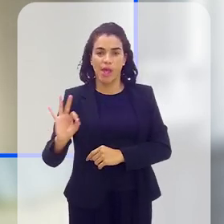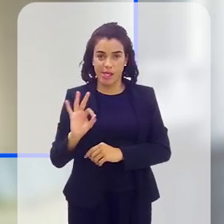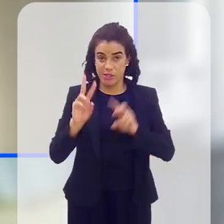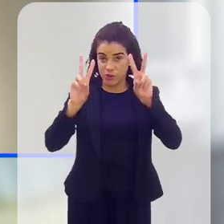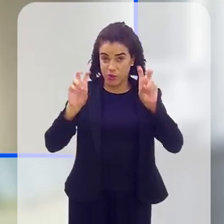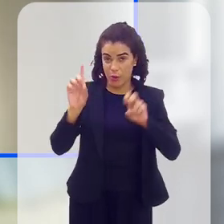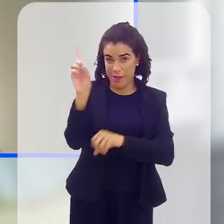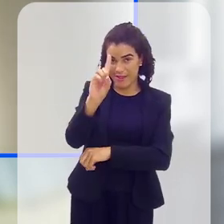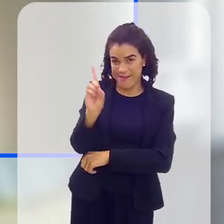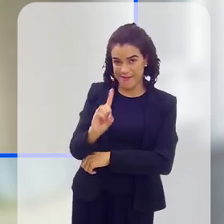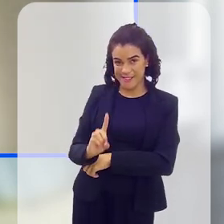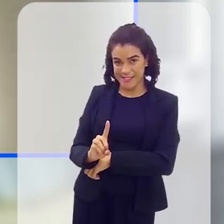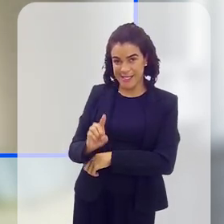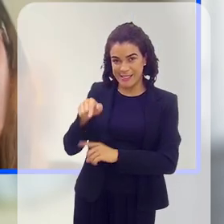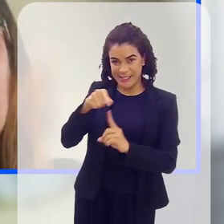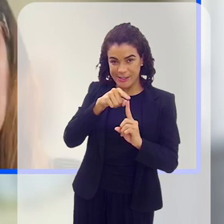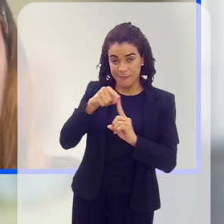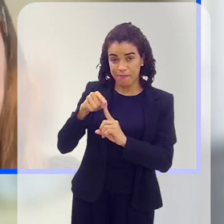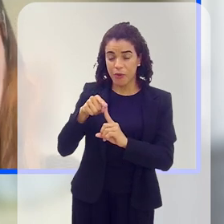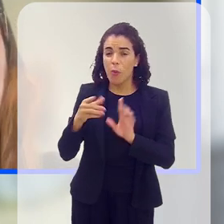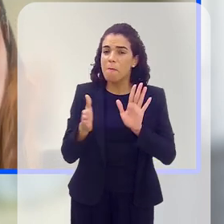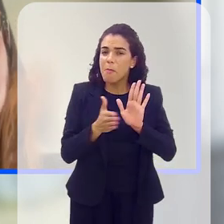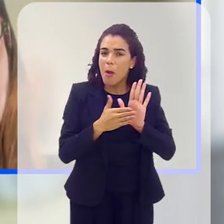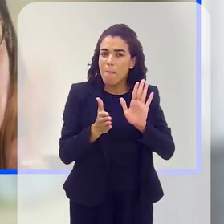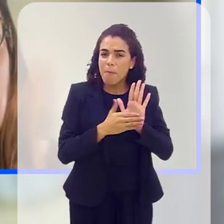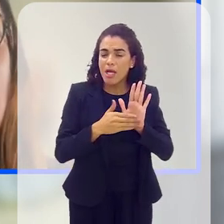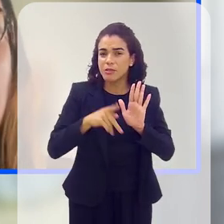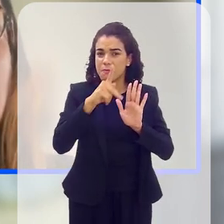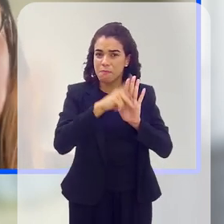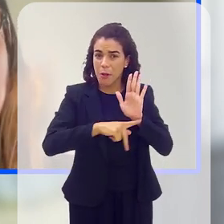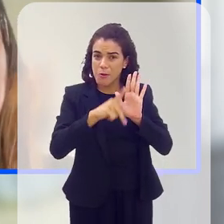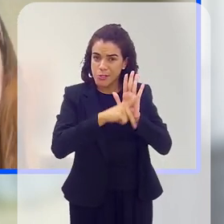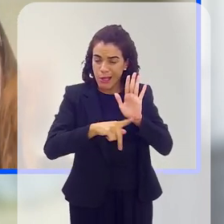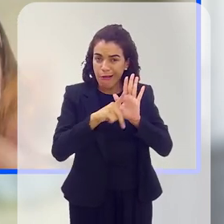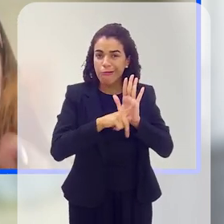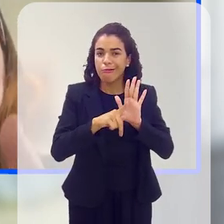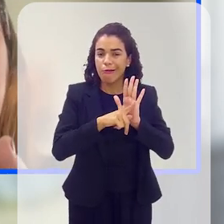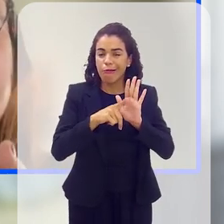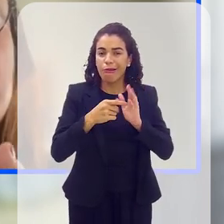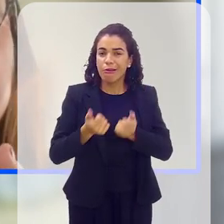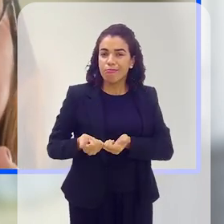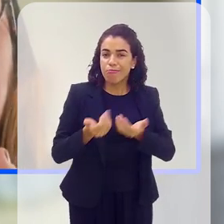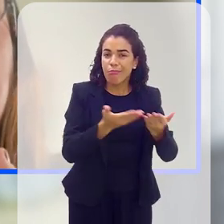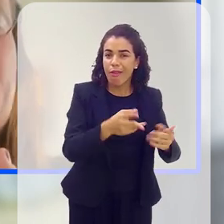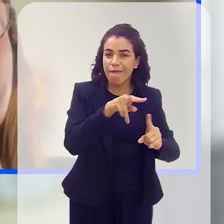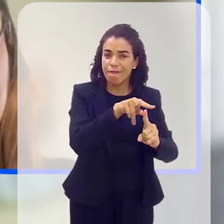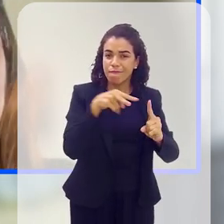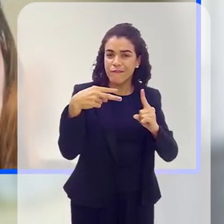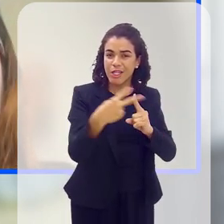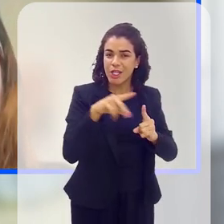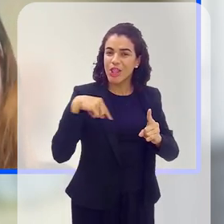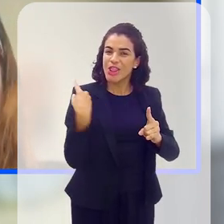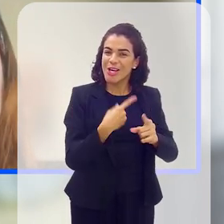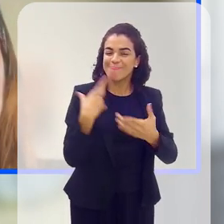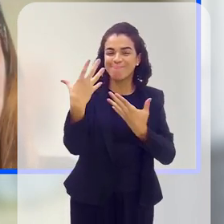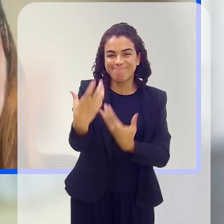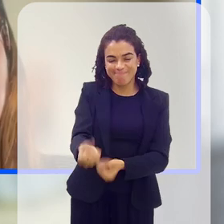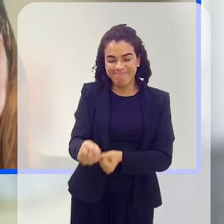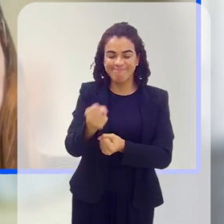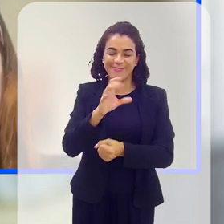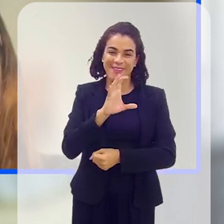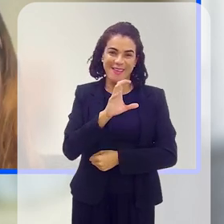deficiência. Então, qualquer proposta, qualquer projeto que dê visibilidade, a gente está ali para abraçar e amar.